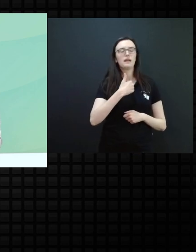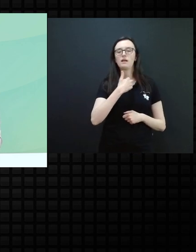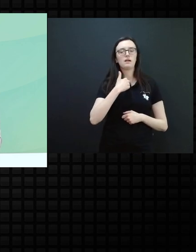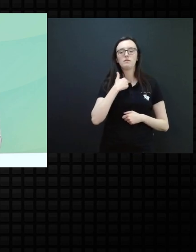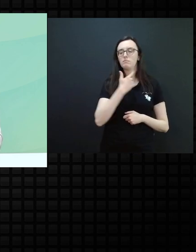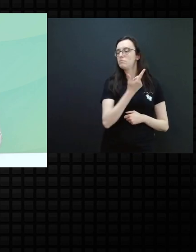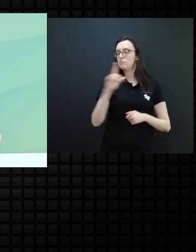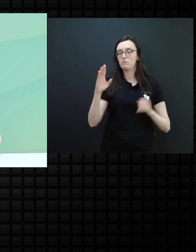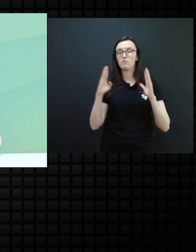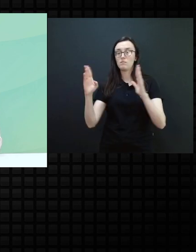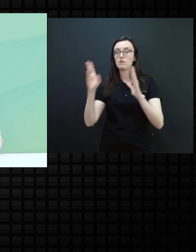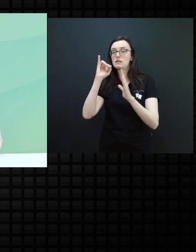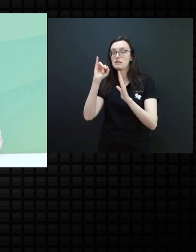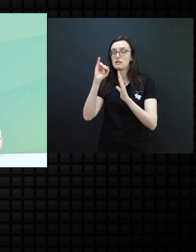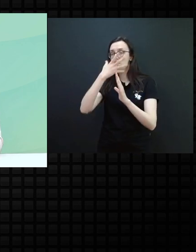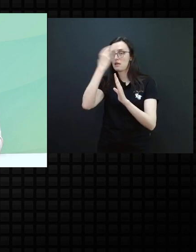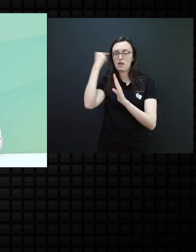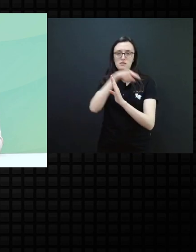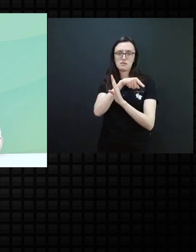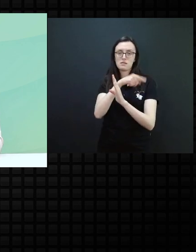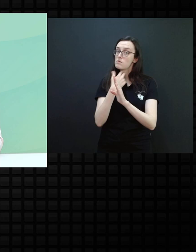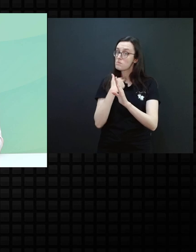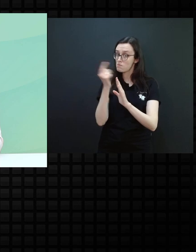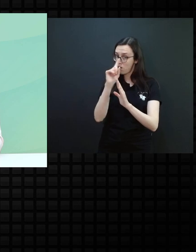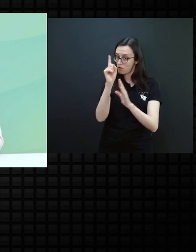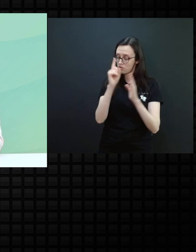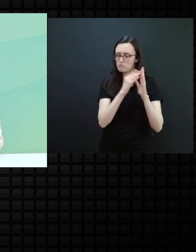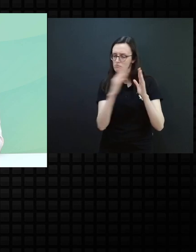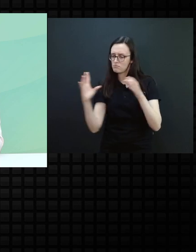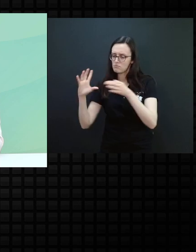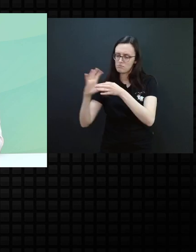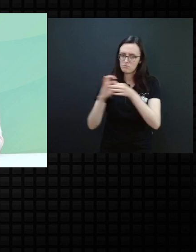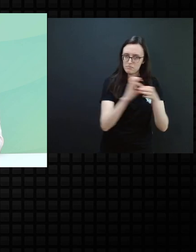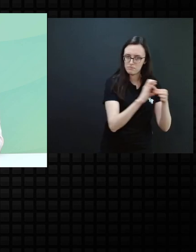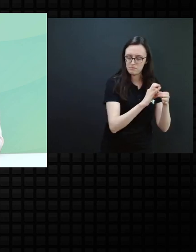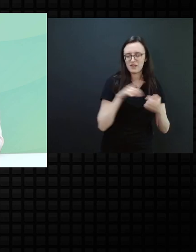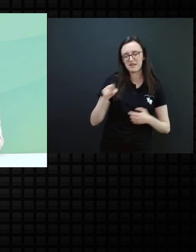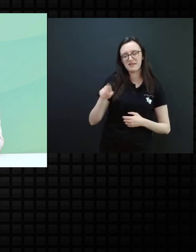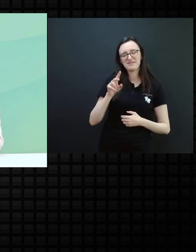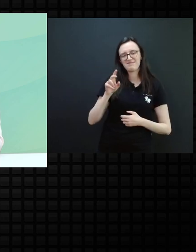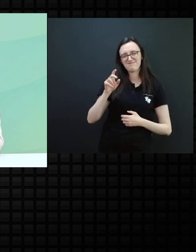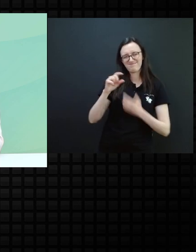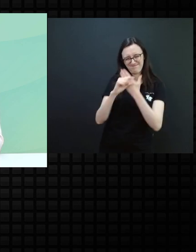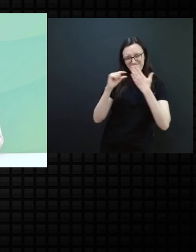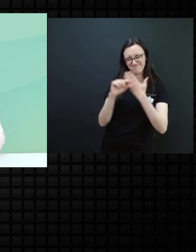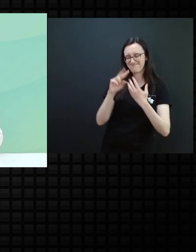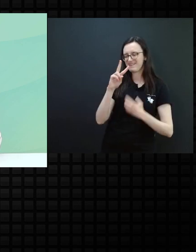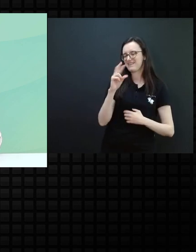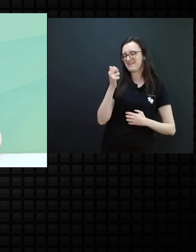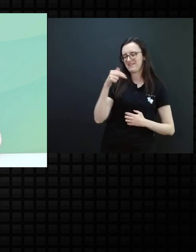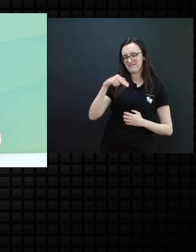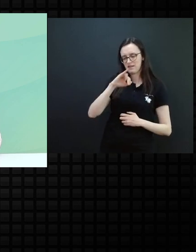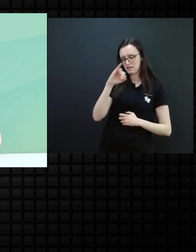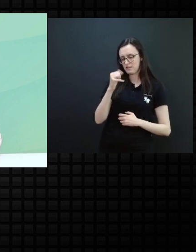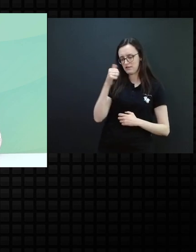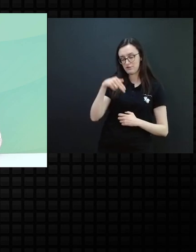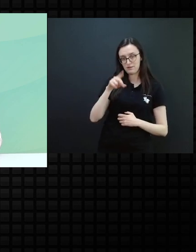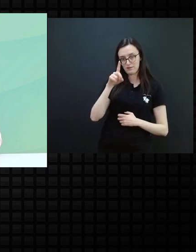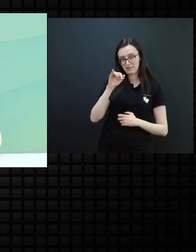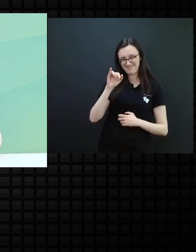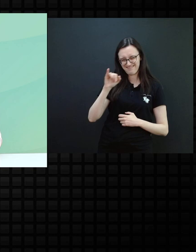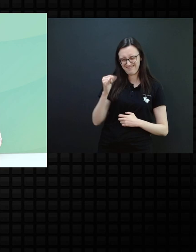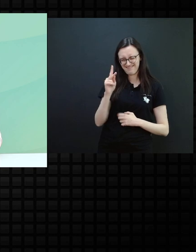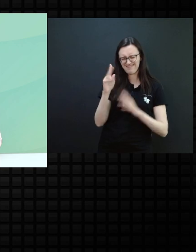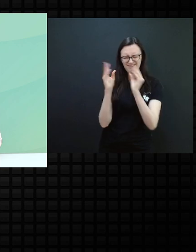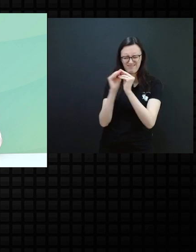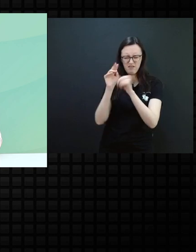uma outra fase e esqueço a outra. É, e bem como o Van Beek fala, para iniciar, eu não consigo iniciar se